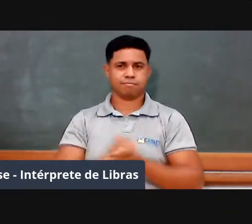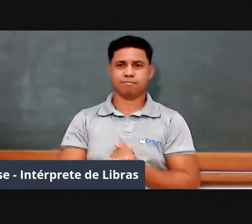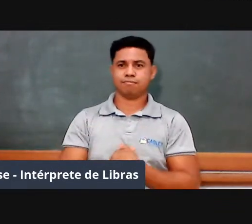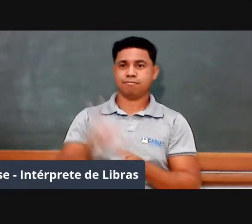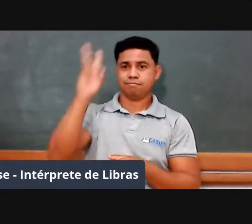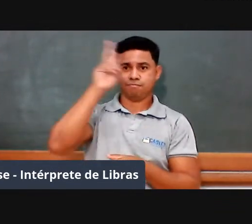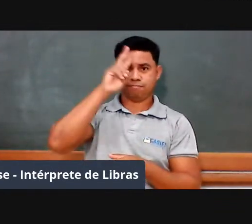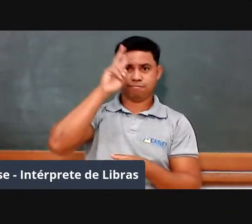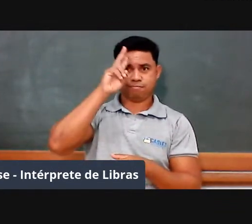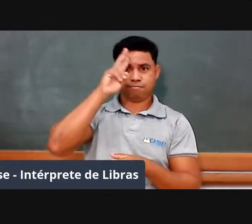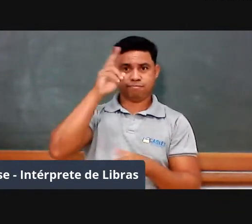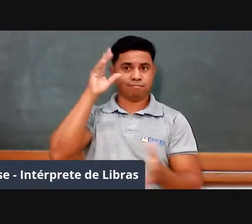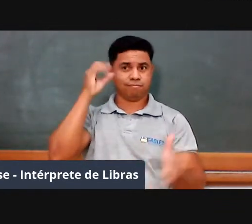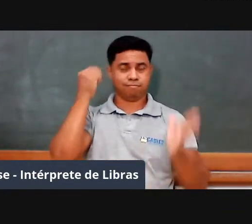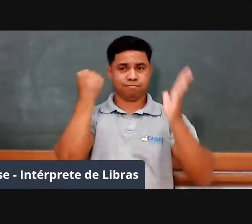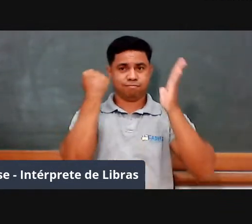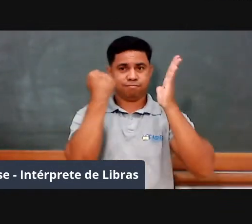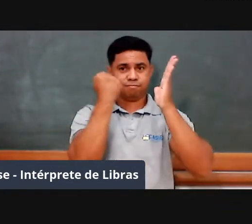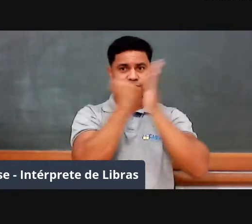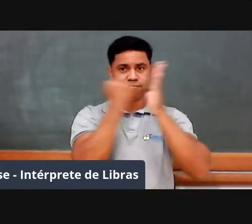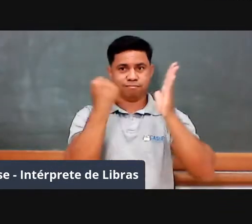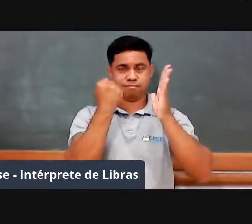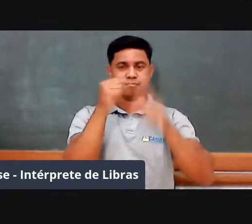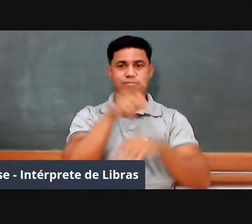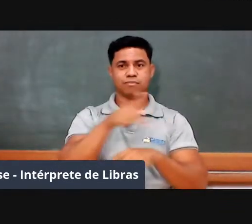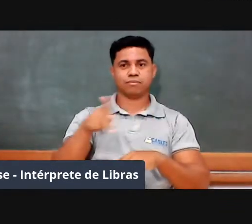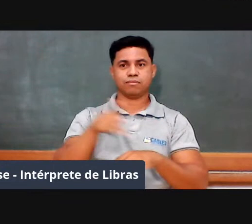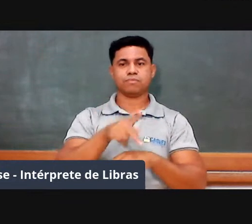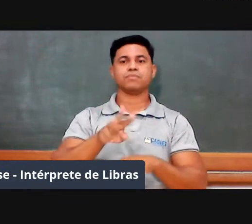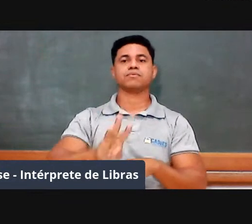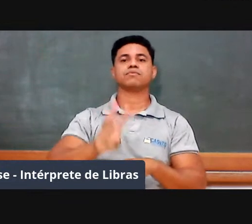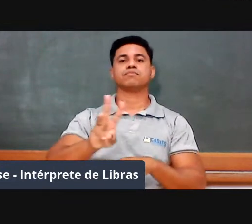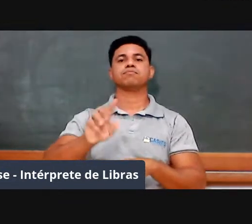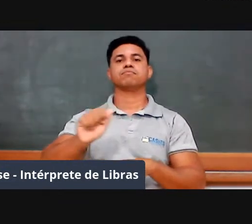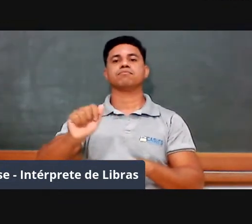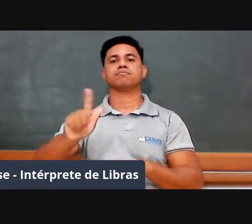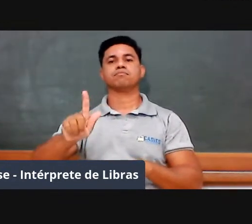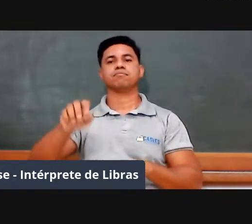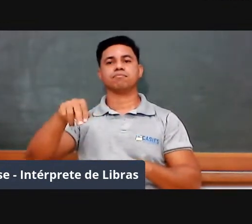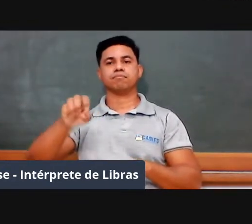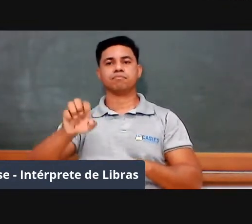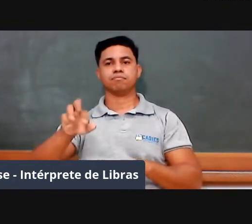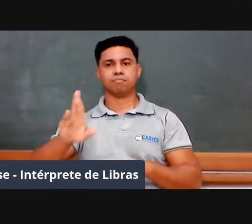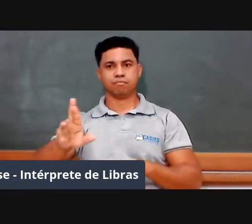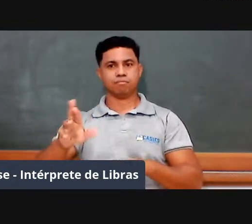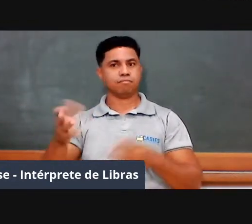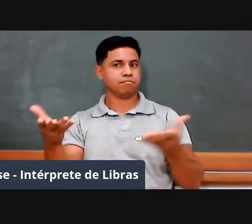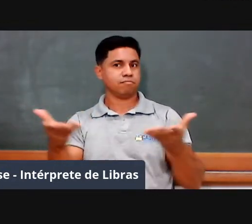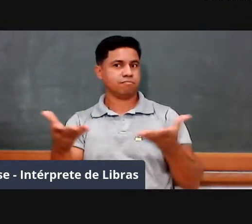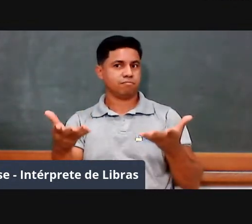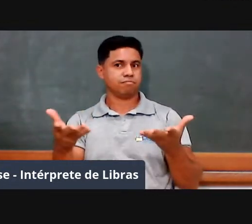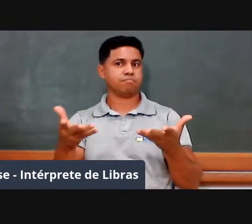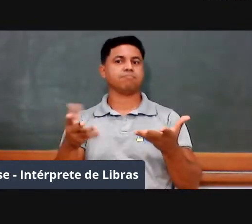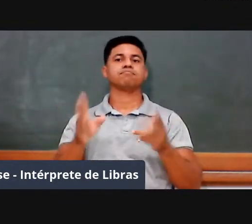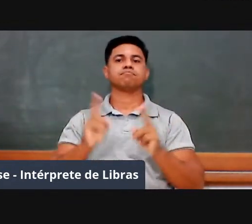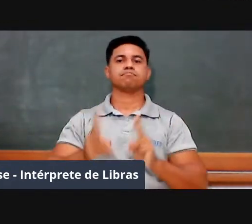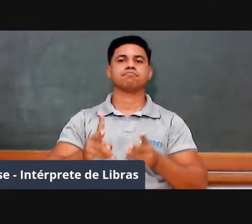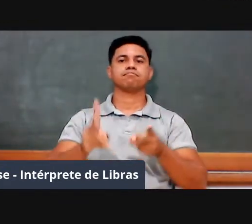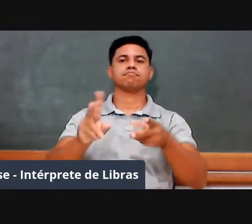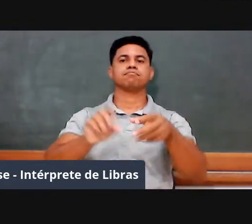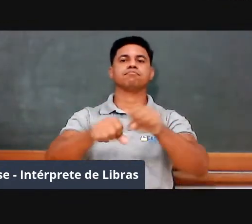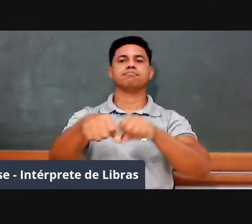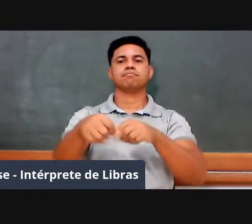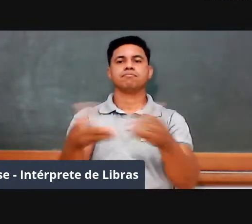Wagner Valente na formação continuada, nós trouxemos esse momento como um momento de